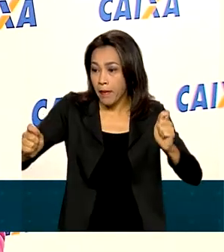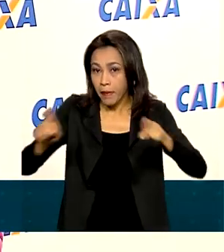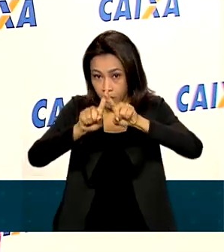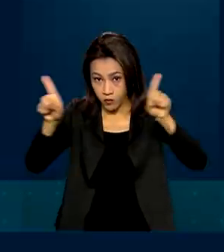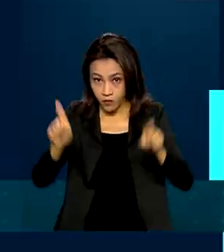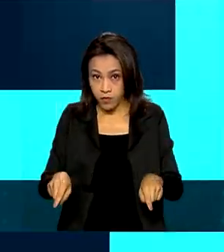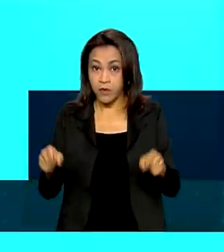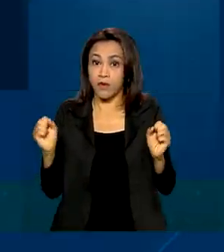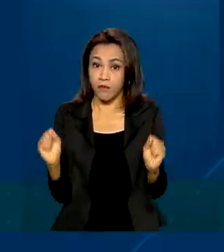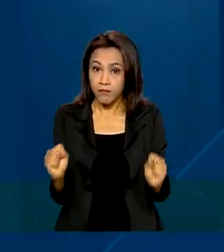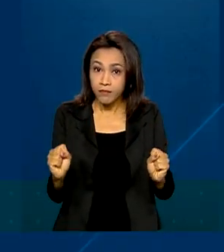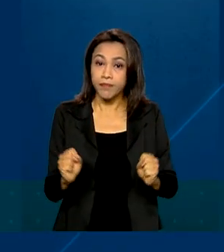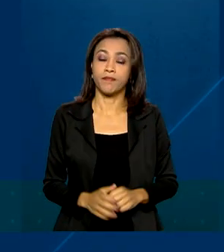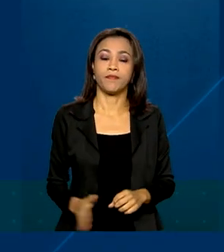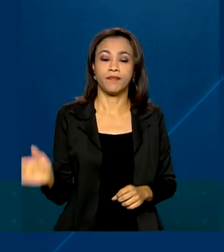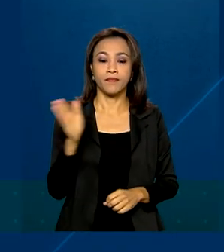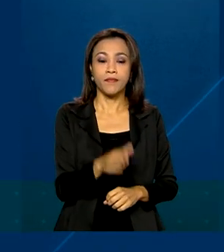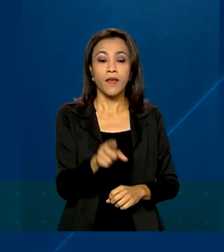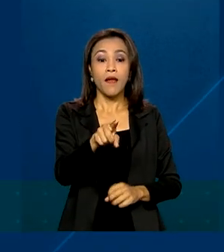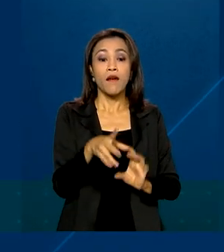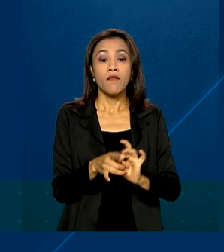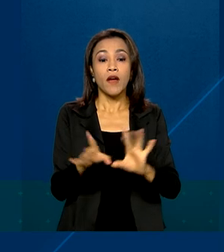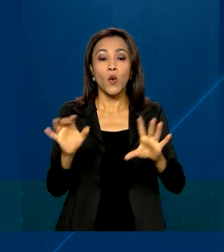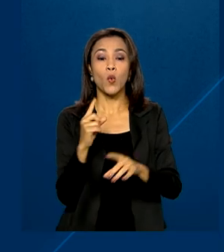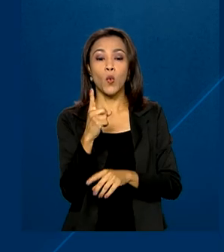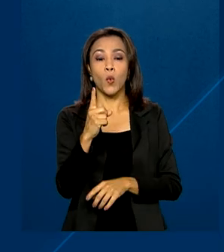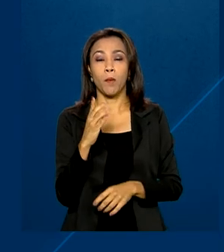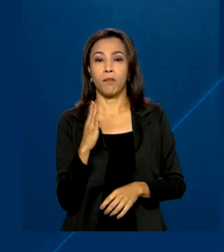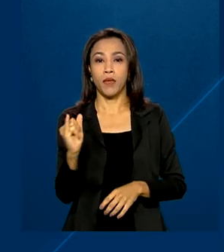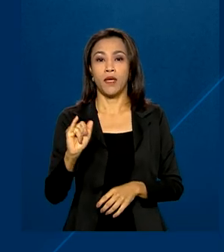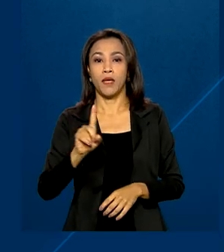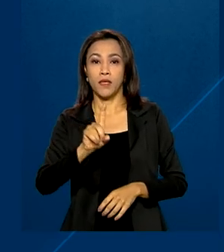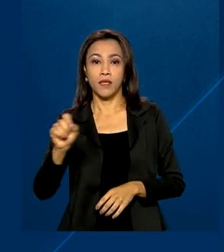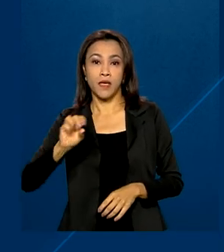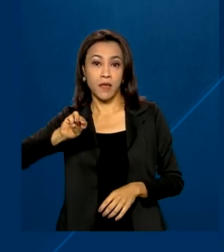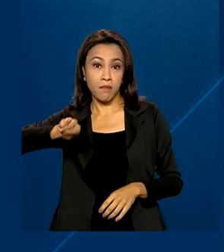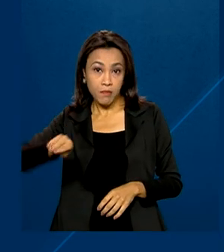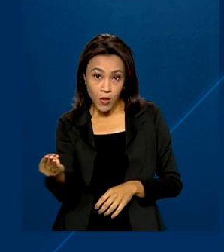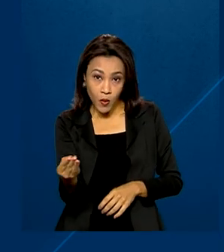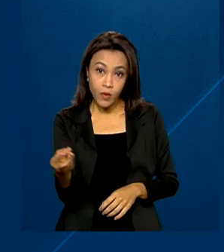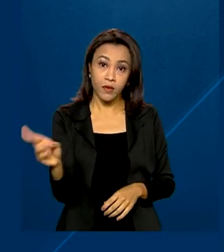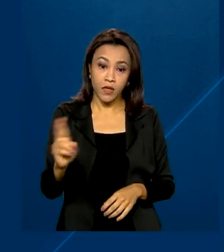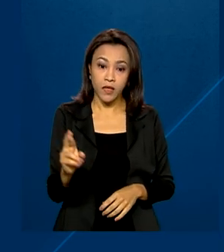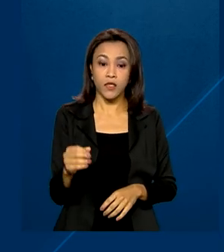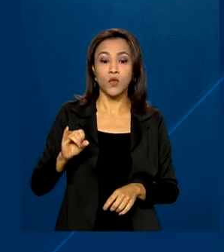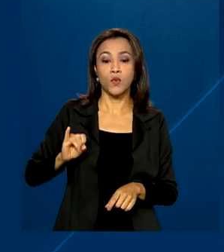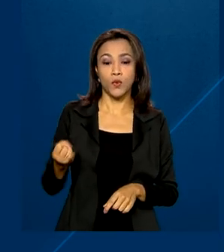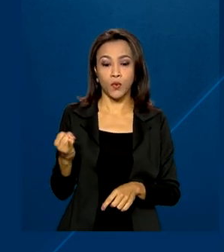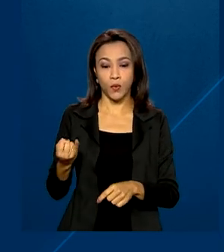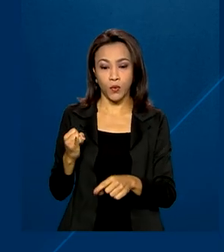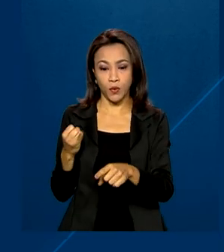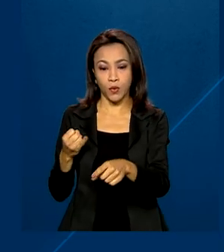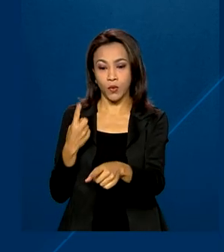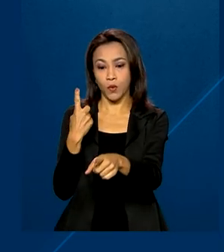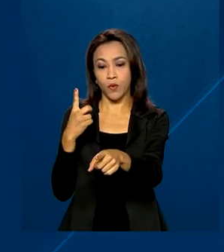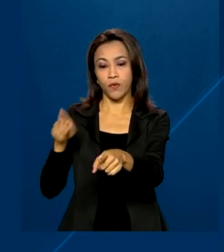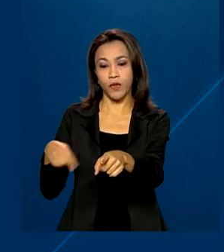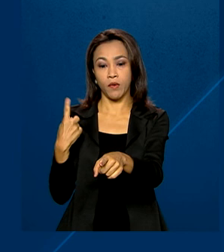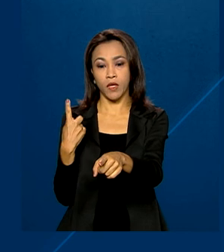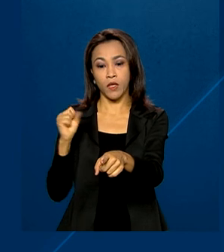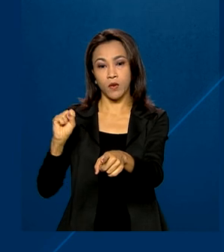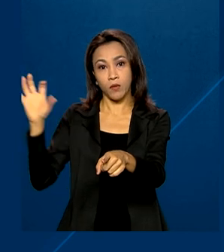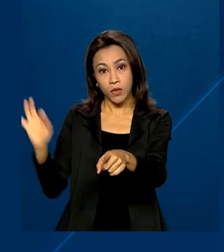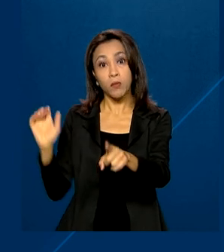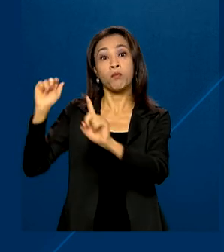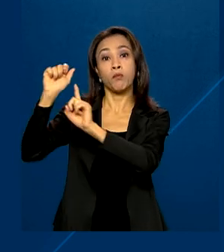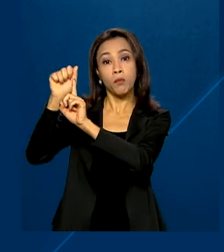funcionários. Serão disponibilizados 1 bilhão e 100 milhões de reais. A taxa de juros é de 1,18%